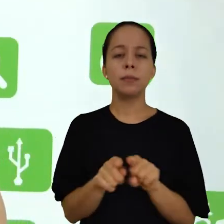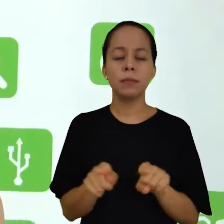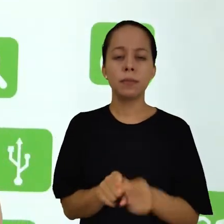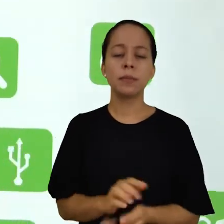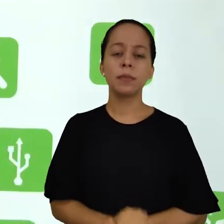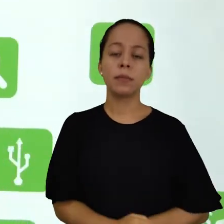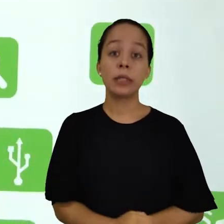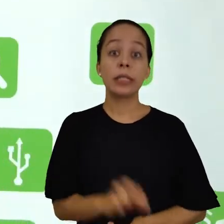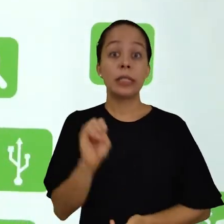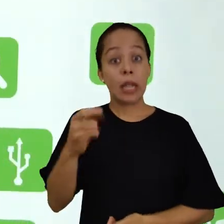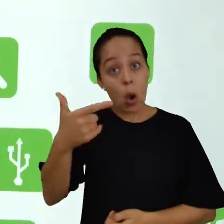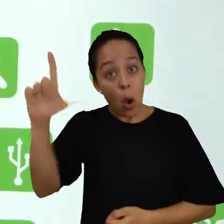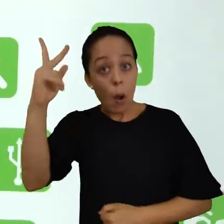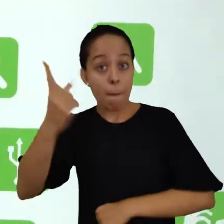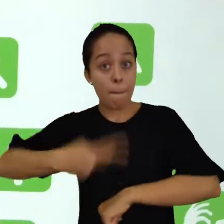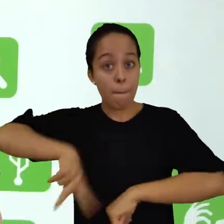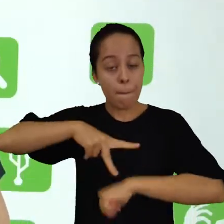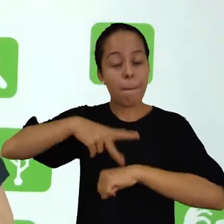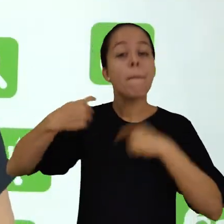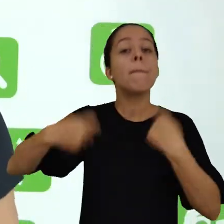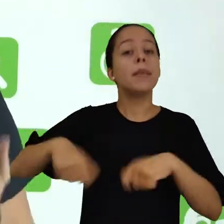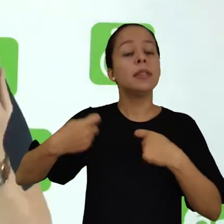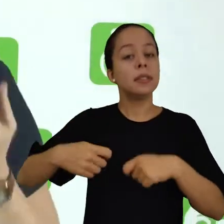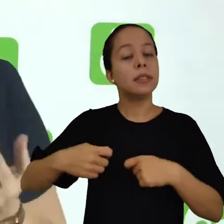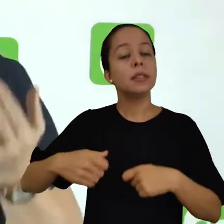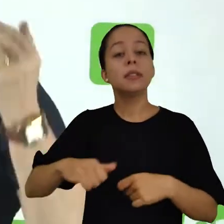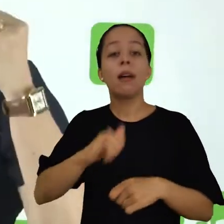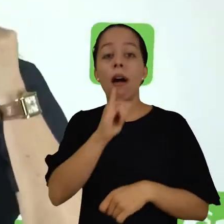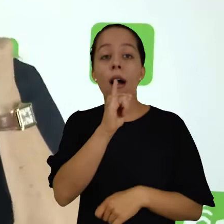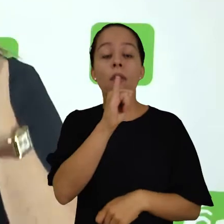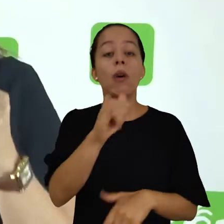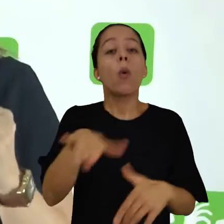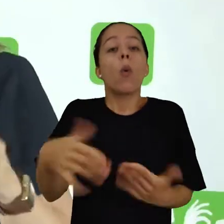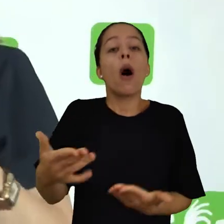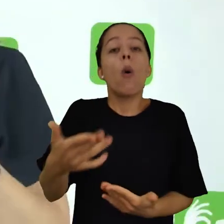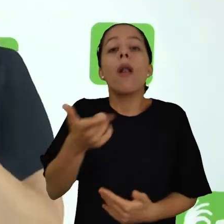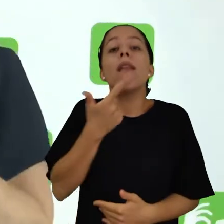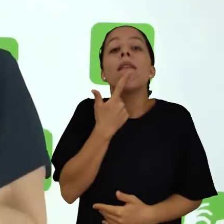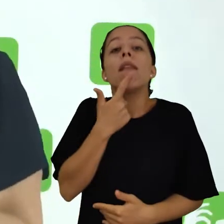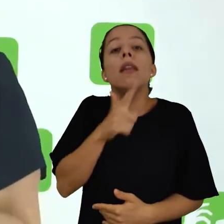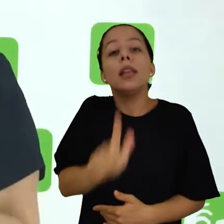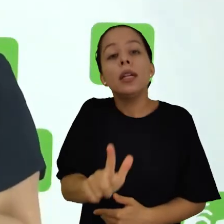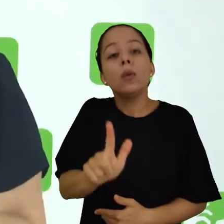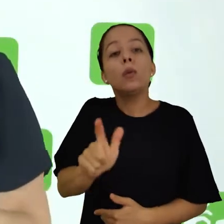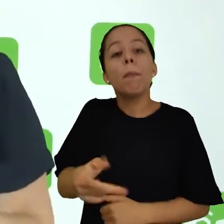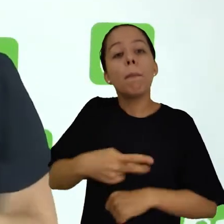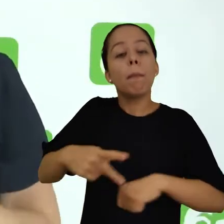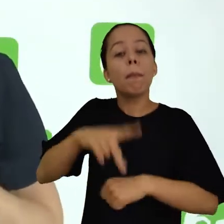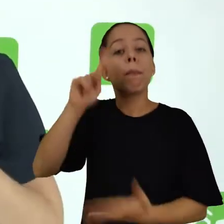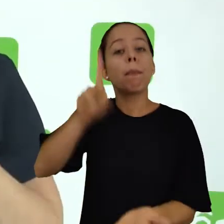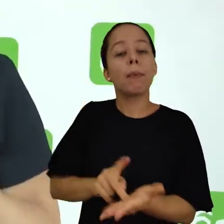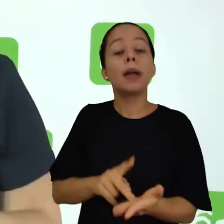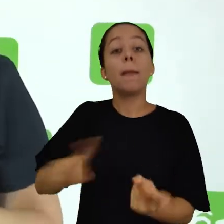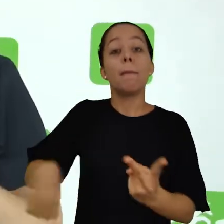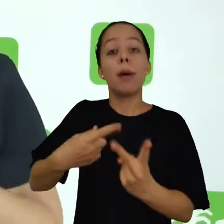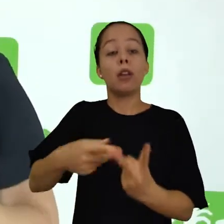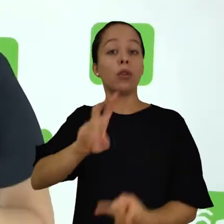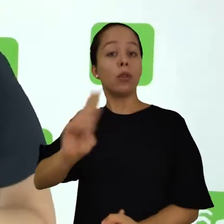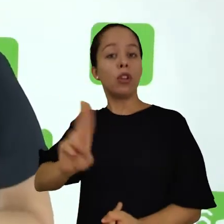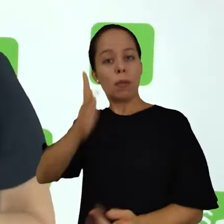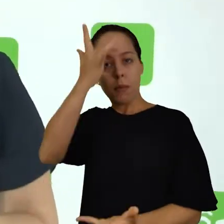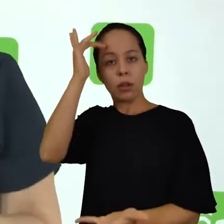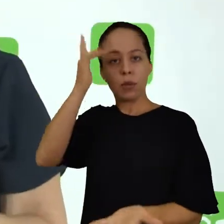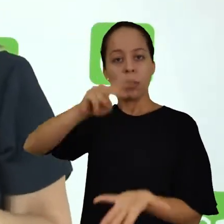se for uma obra estrangeira, informar a língua da versão original e o nome do tradutor para possível